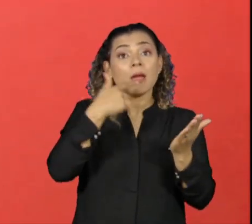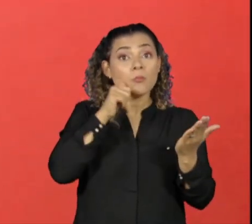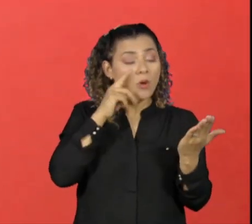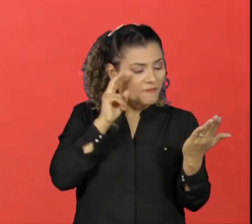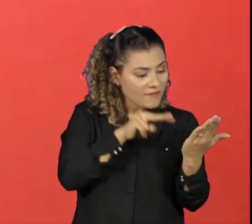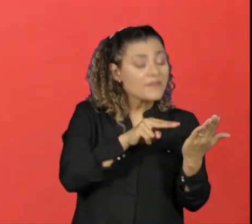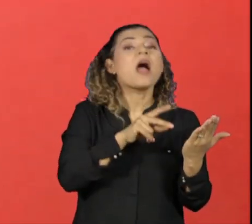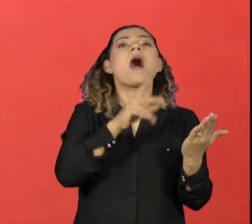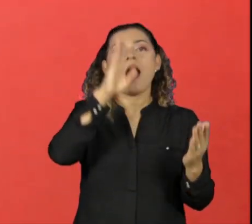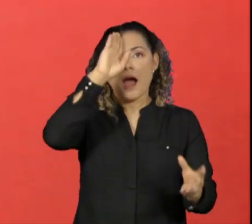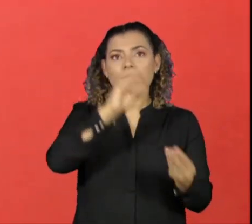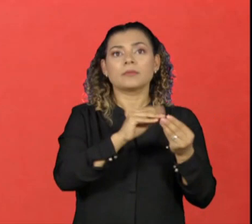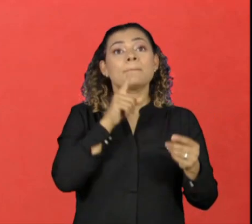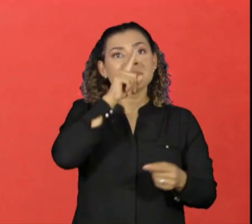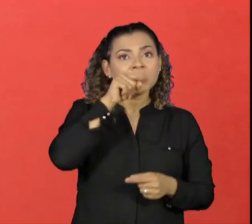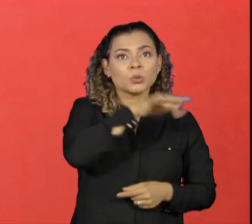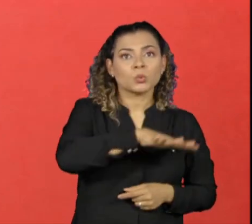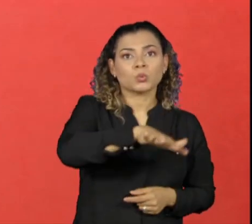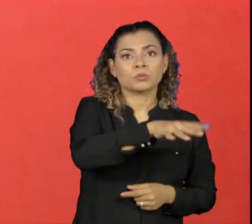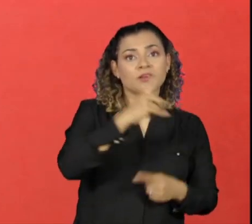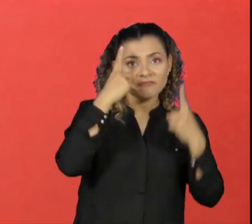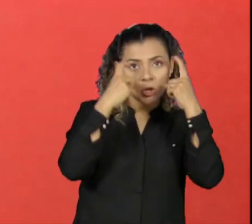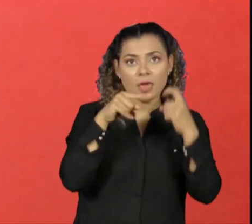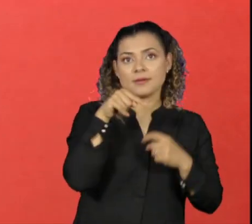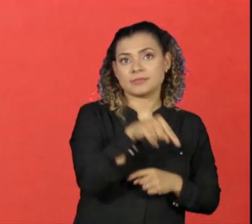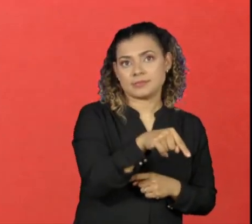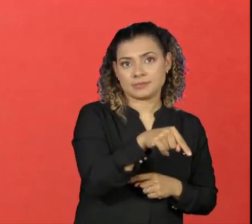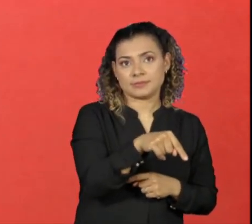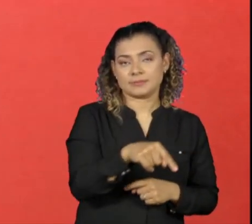ver a área de risco e qual o tipo de violência que sofreu.